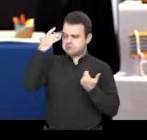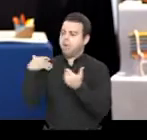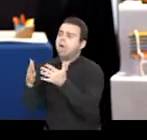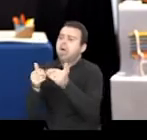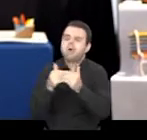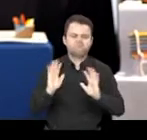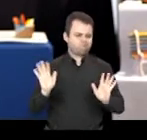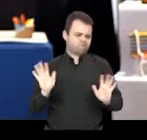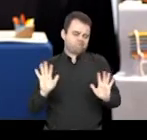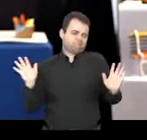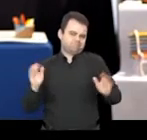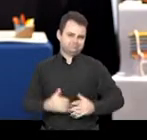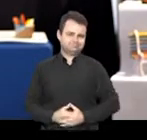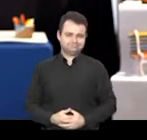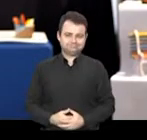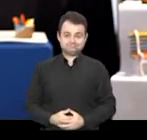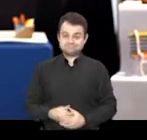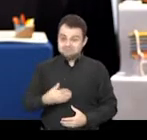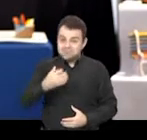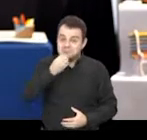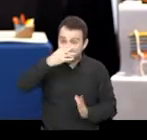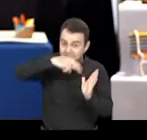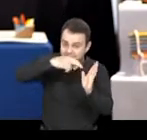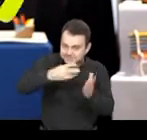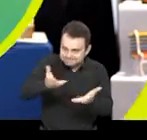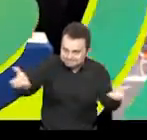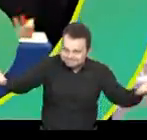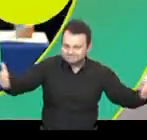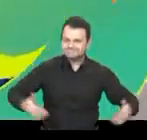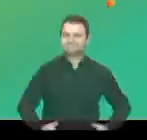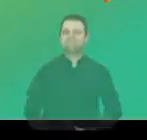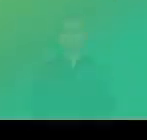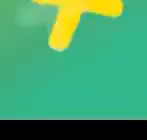por não bajular ninguém. Boa leitura a vocês!